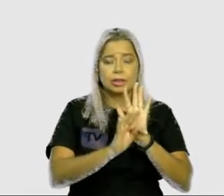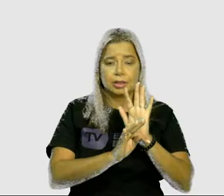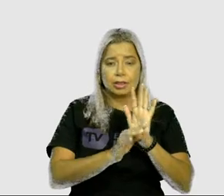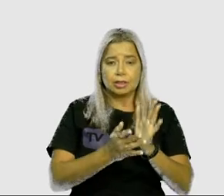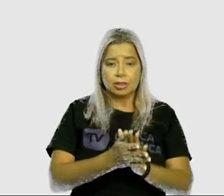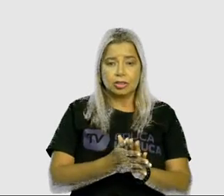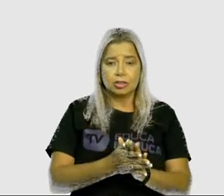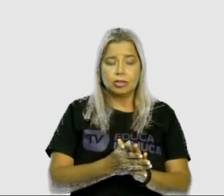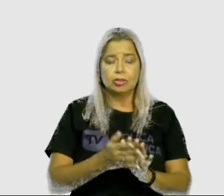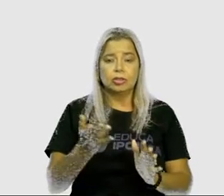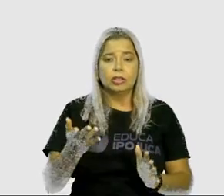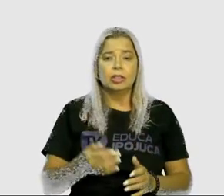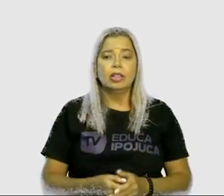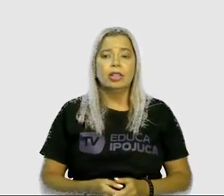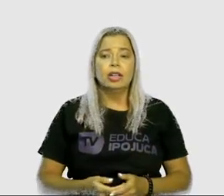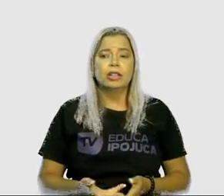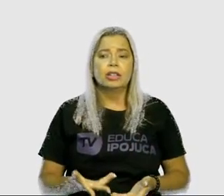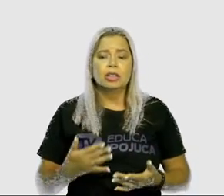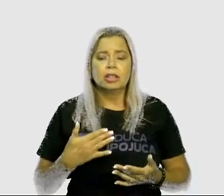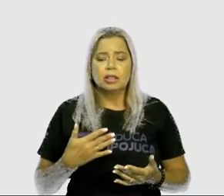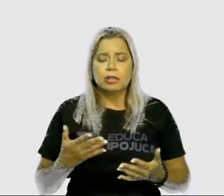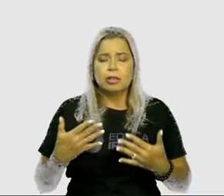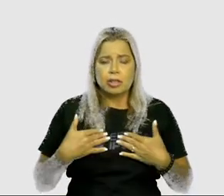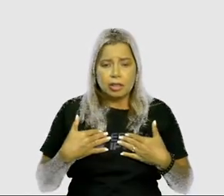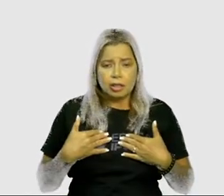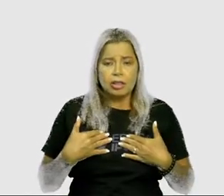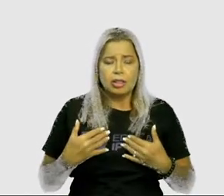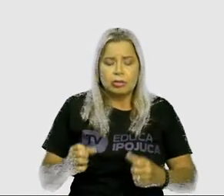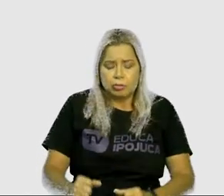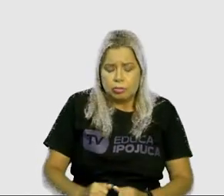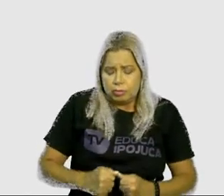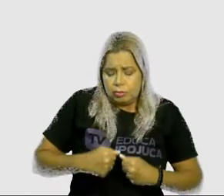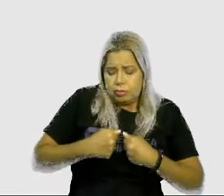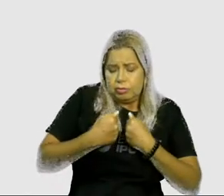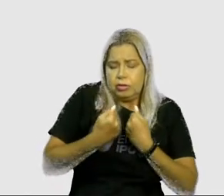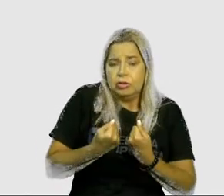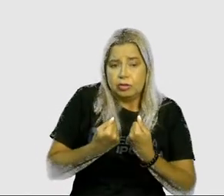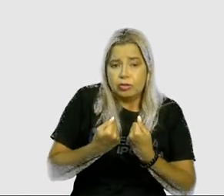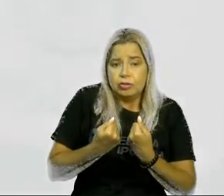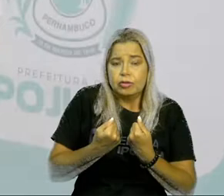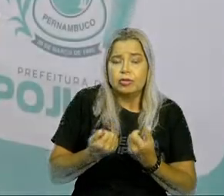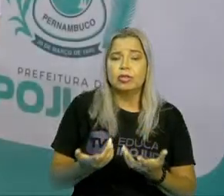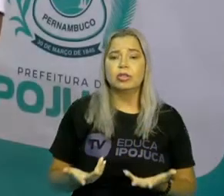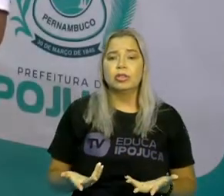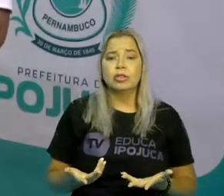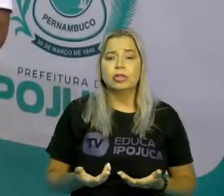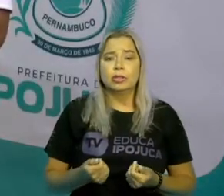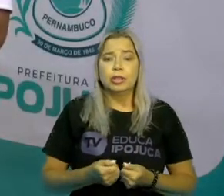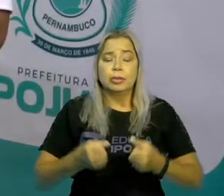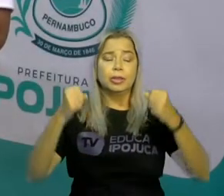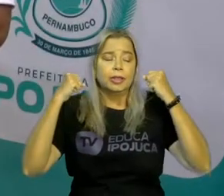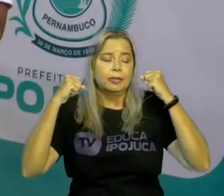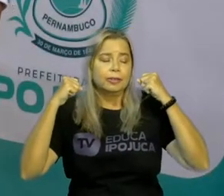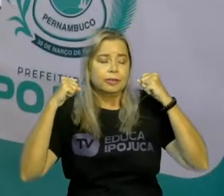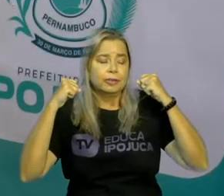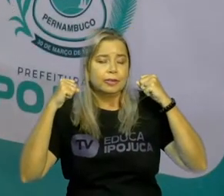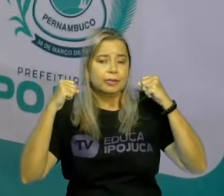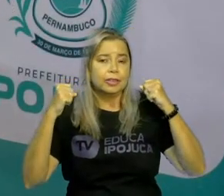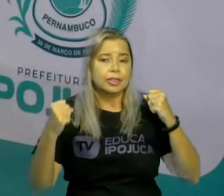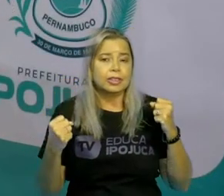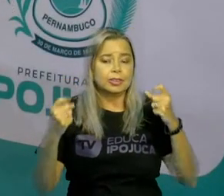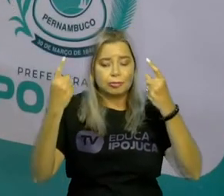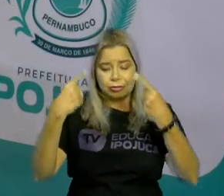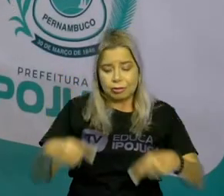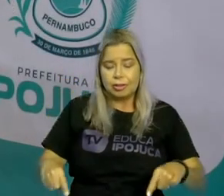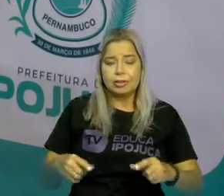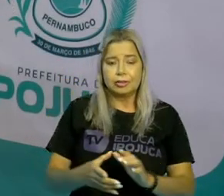Estarei me esforçando para assim vencer todos os desafios. Faça um mini texto que você poderia colocar no